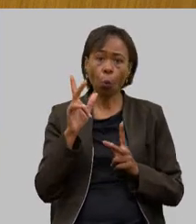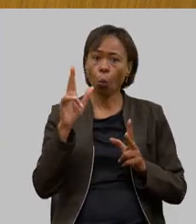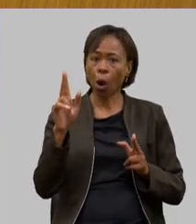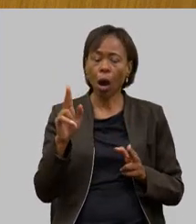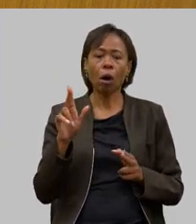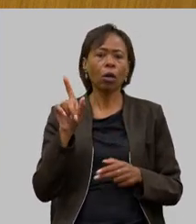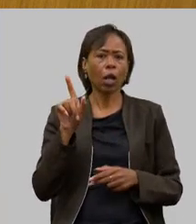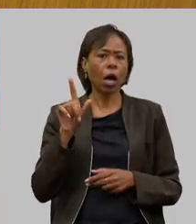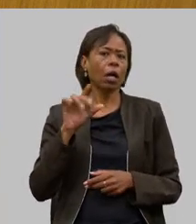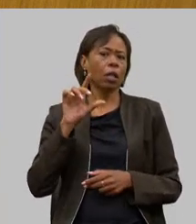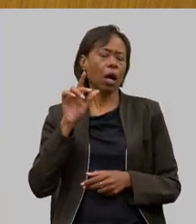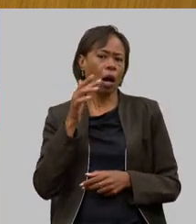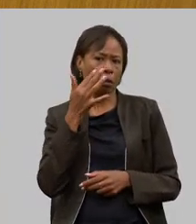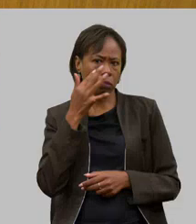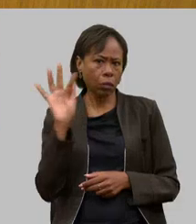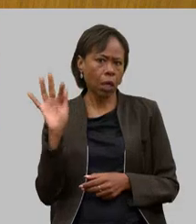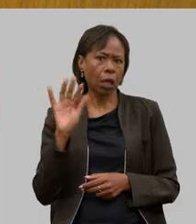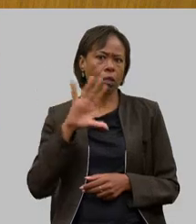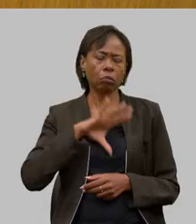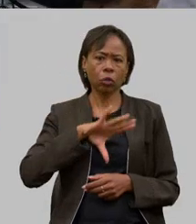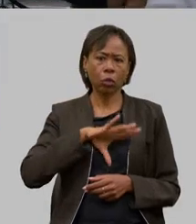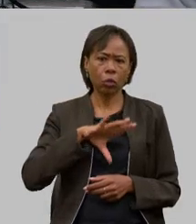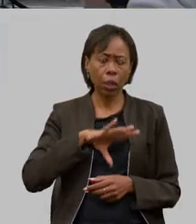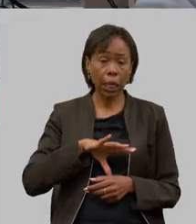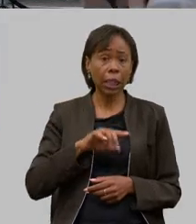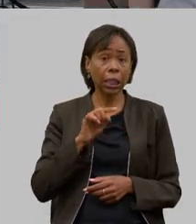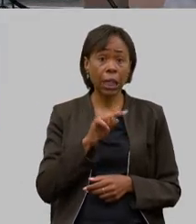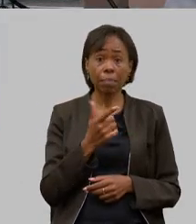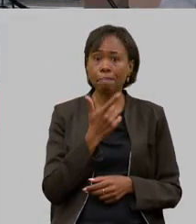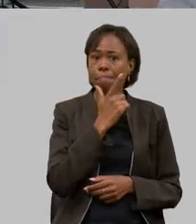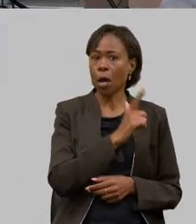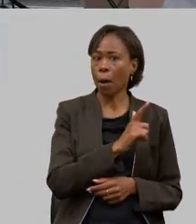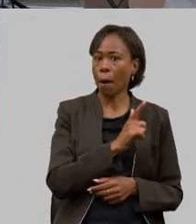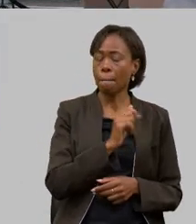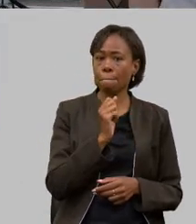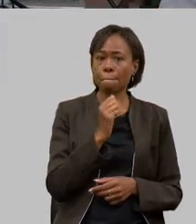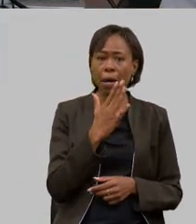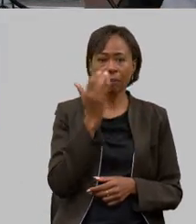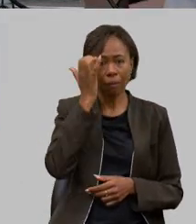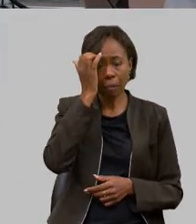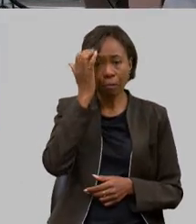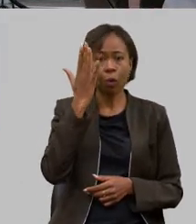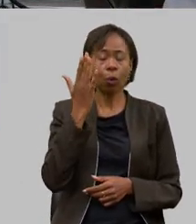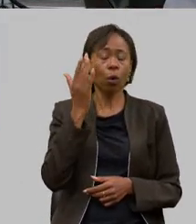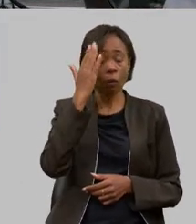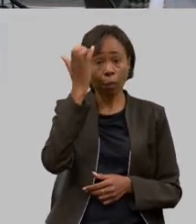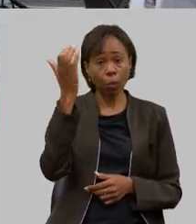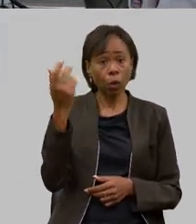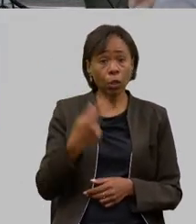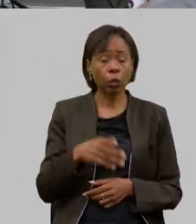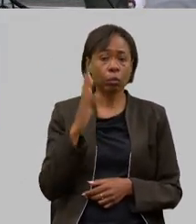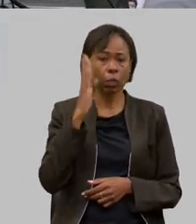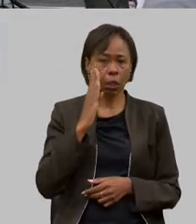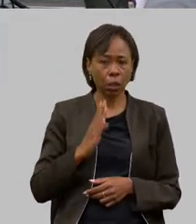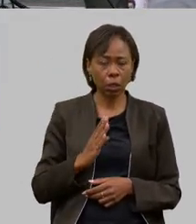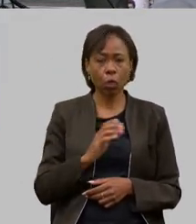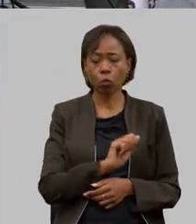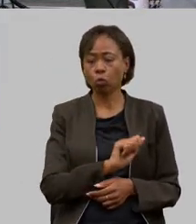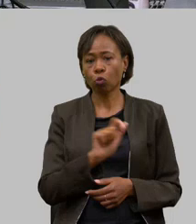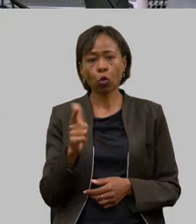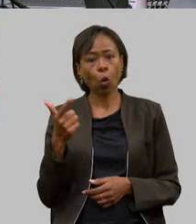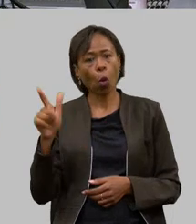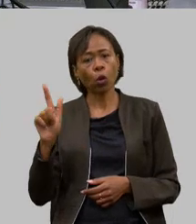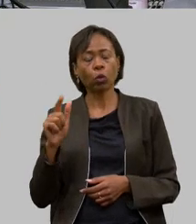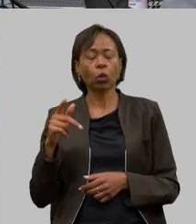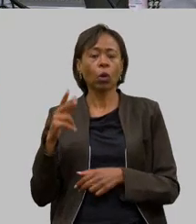Sabina ganhou o melhor vinho cirrado do Brasil desbancando os vinhos do sul nós temos aí o Maria Maria temos outros vinhos que foram todos